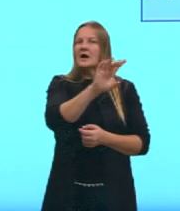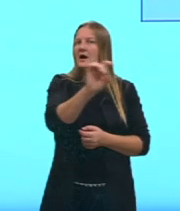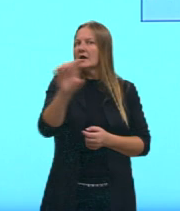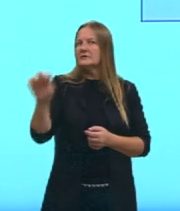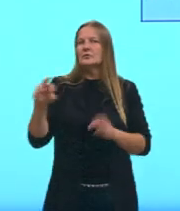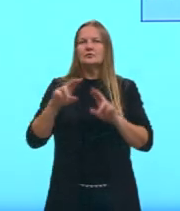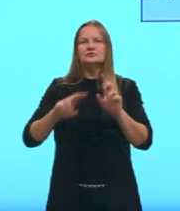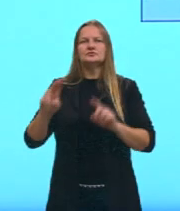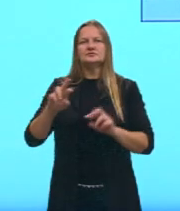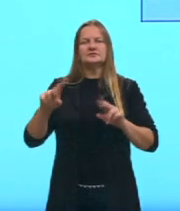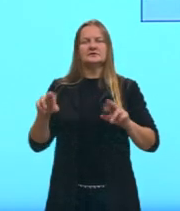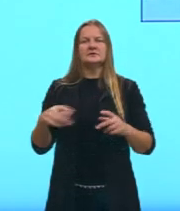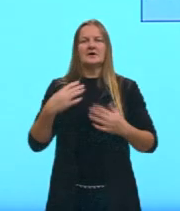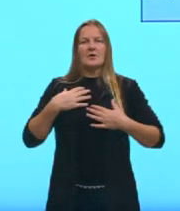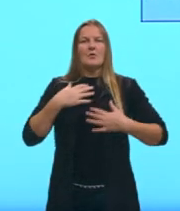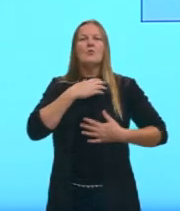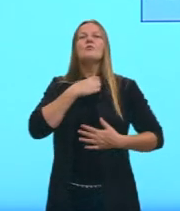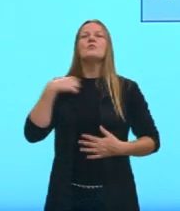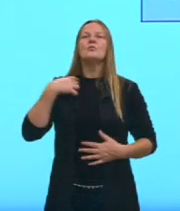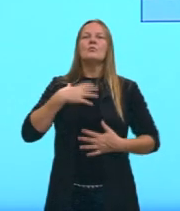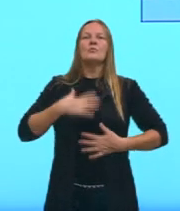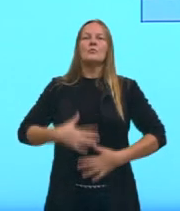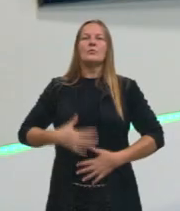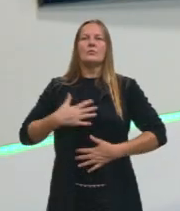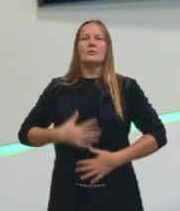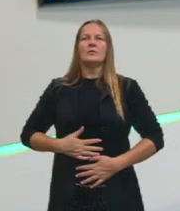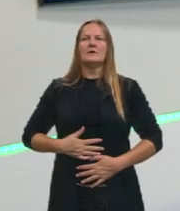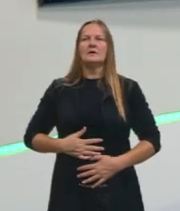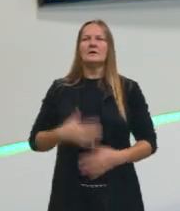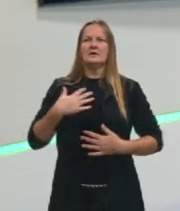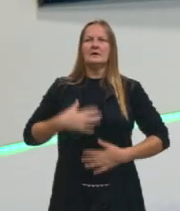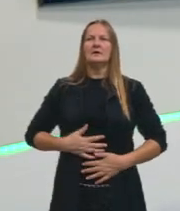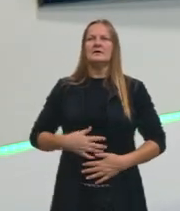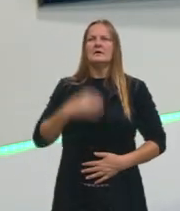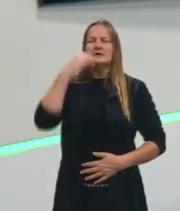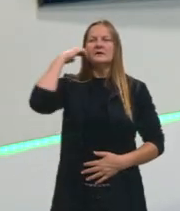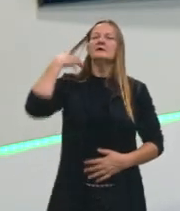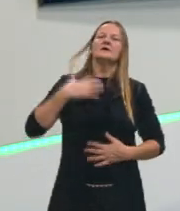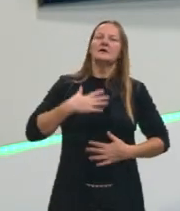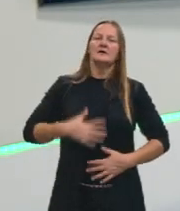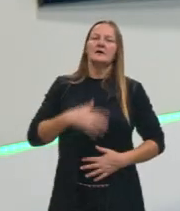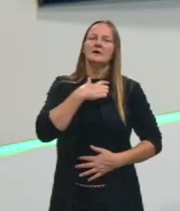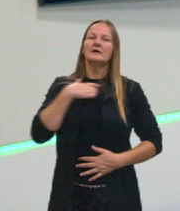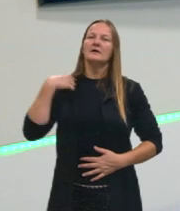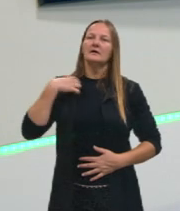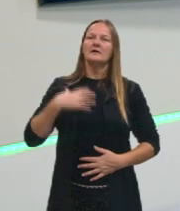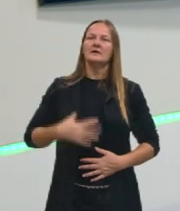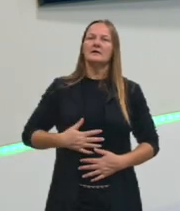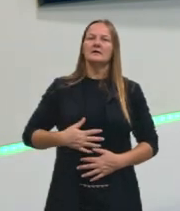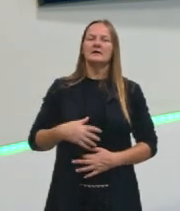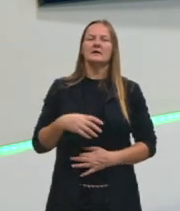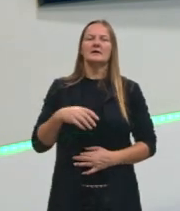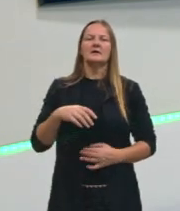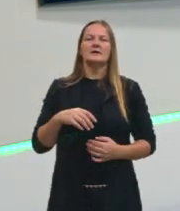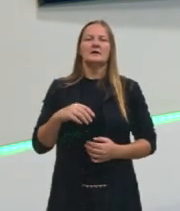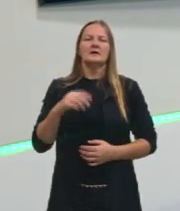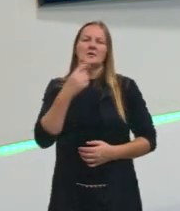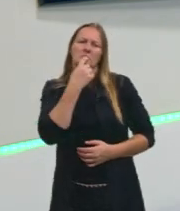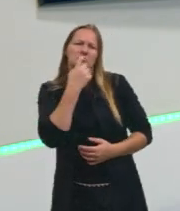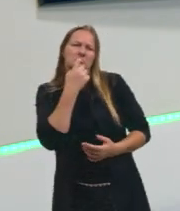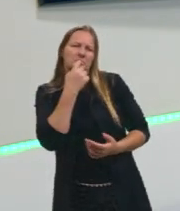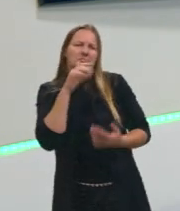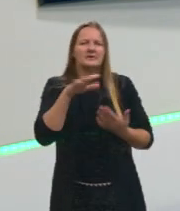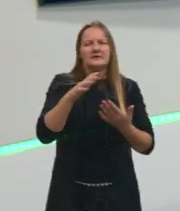Eu estou usando uma camiseta, né, como vai mostrar aí para vocês, uma camisetinha vermelha, né,